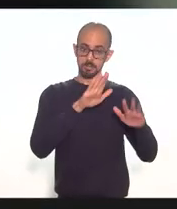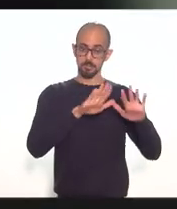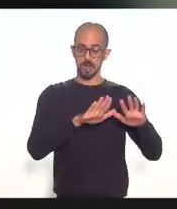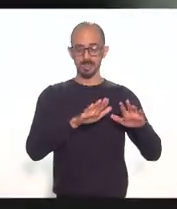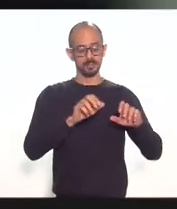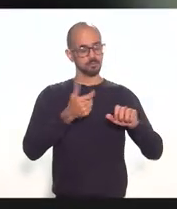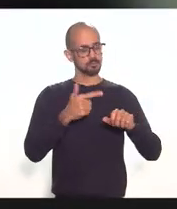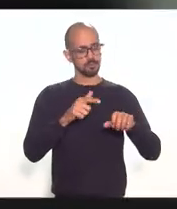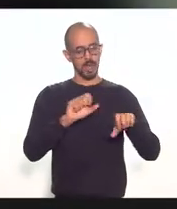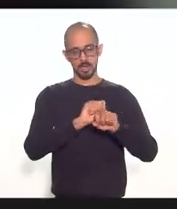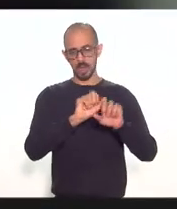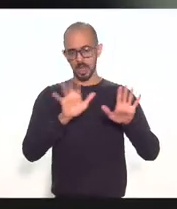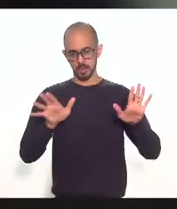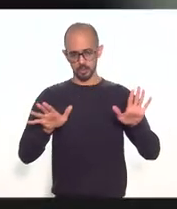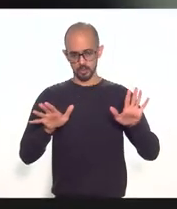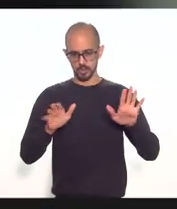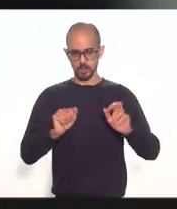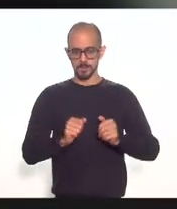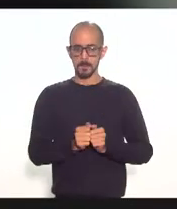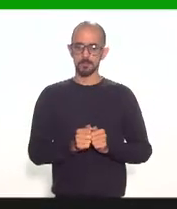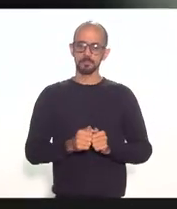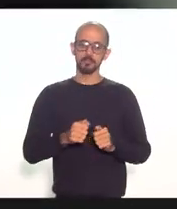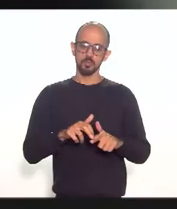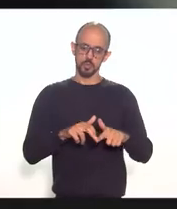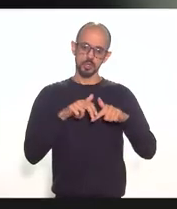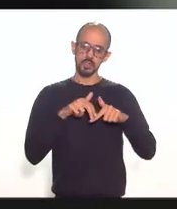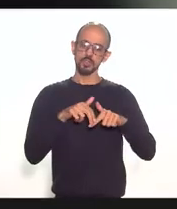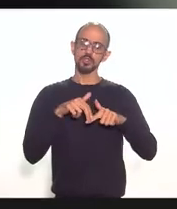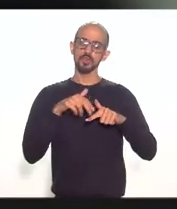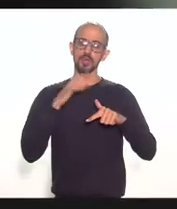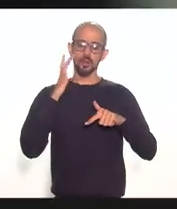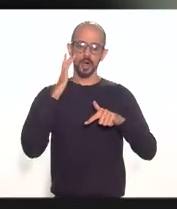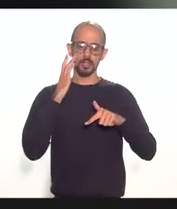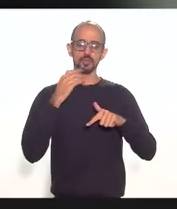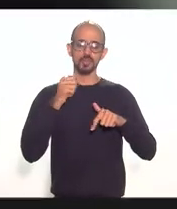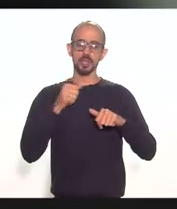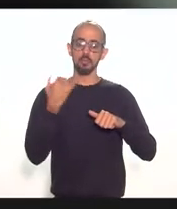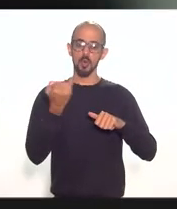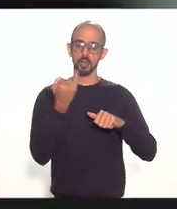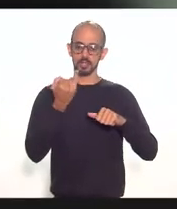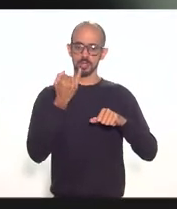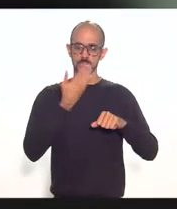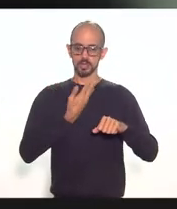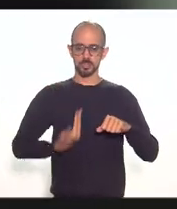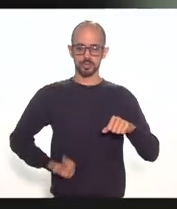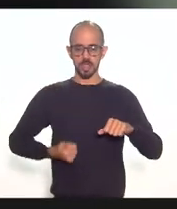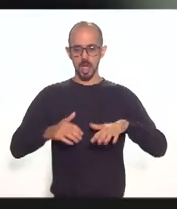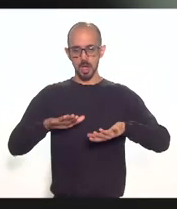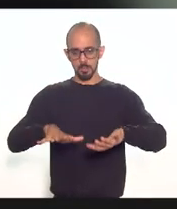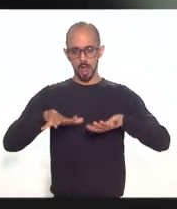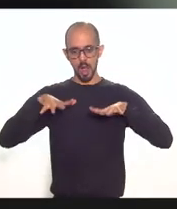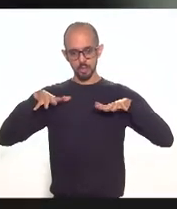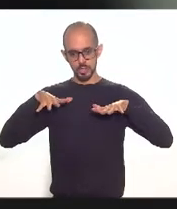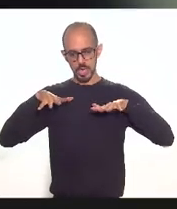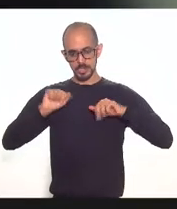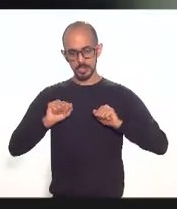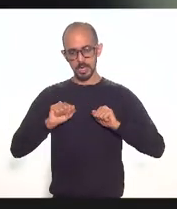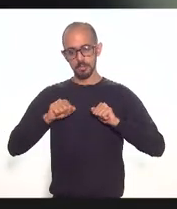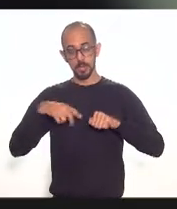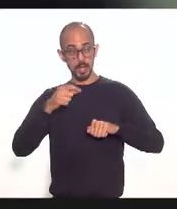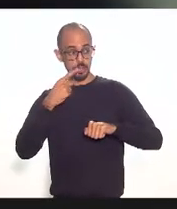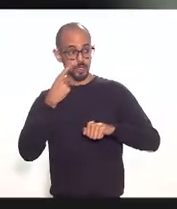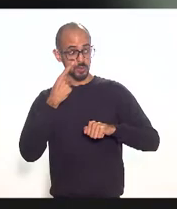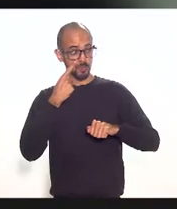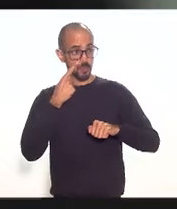bem esclarecido eu acho que exatamente essa audiência pública é importante para verificar se está de